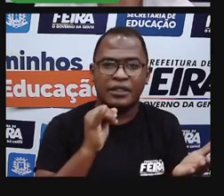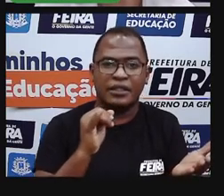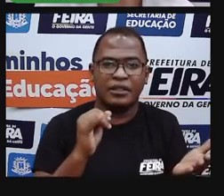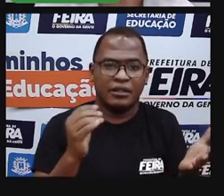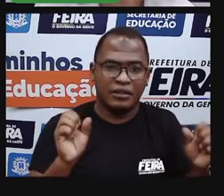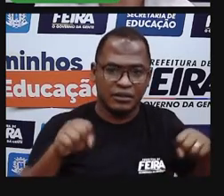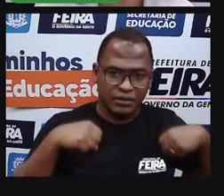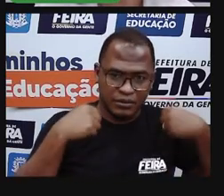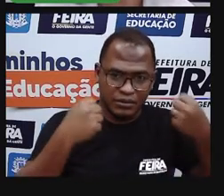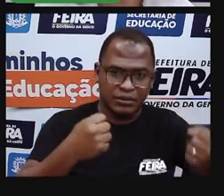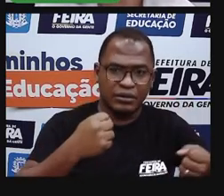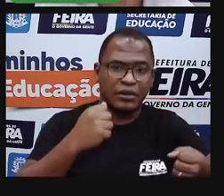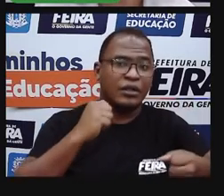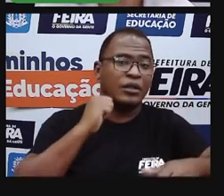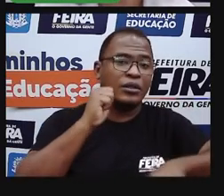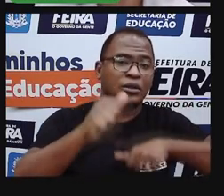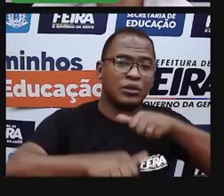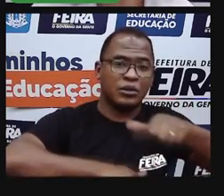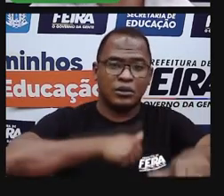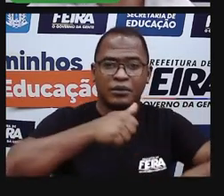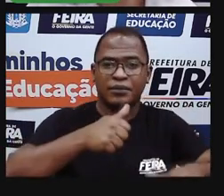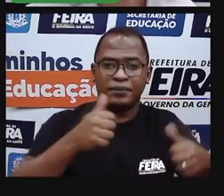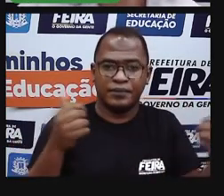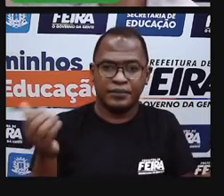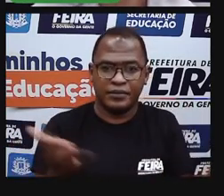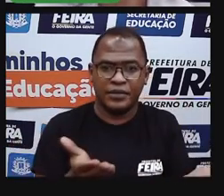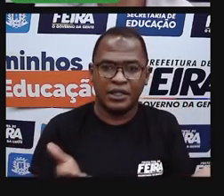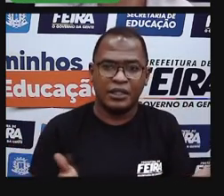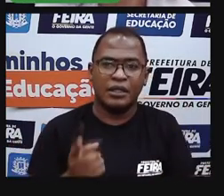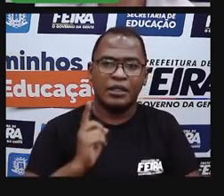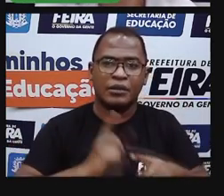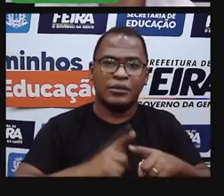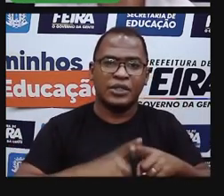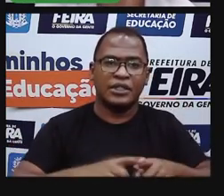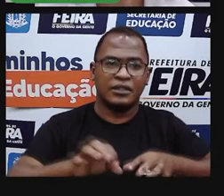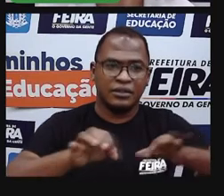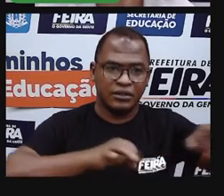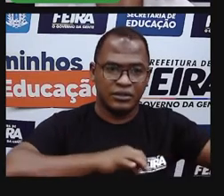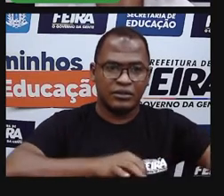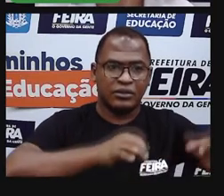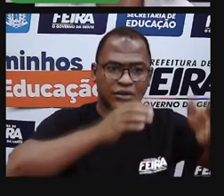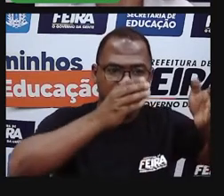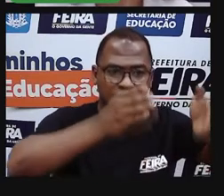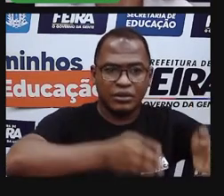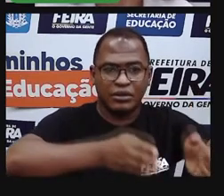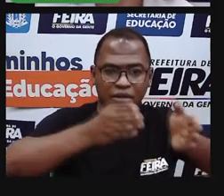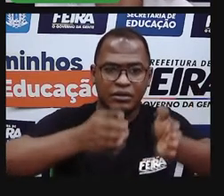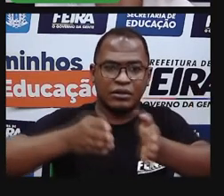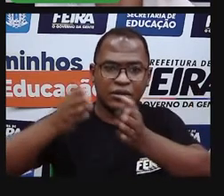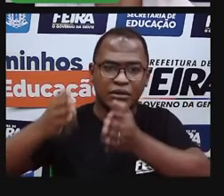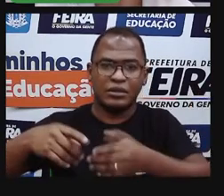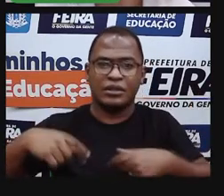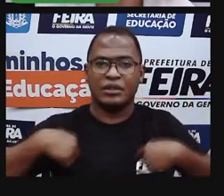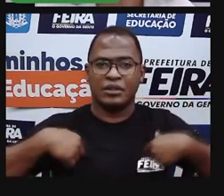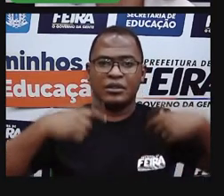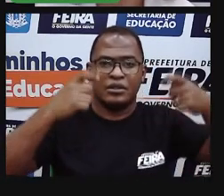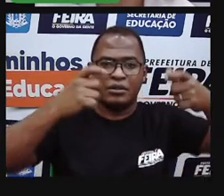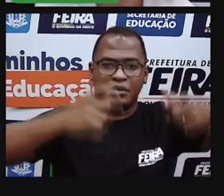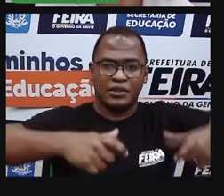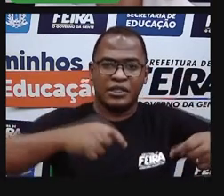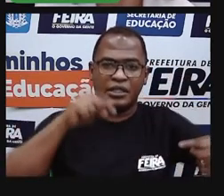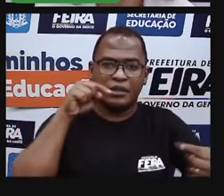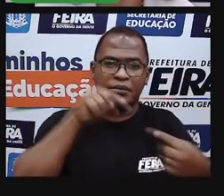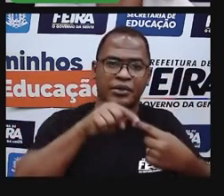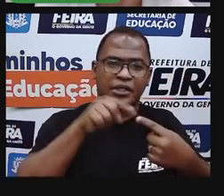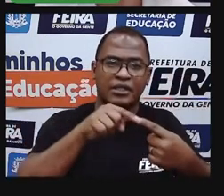em um bairro específico, aquele bairro que abriga aquelas indústrias. Então, esse bairro, né, ele representa